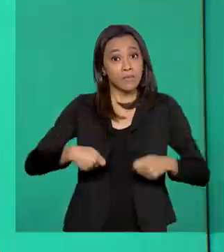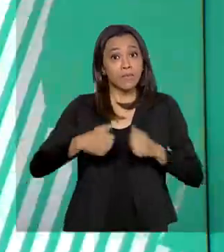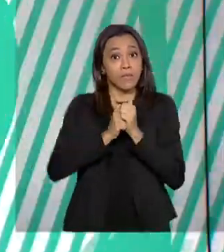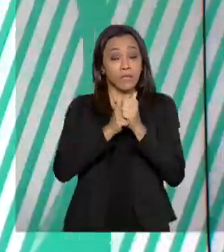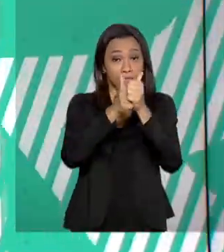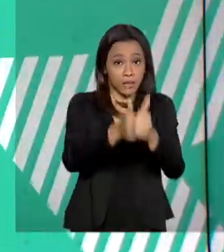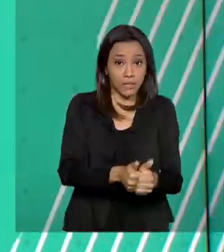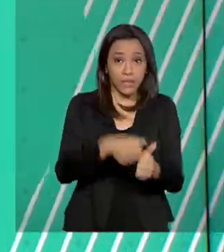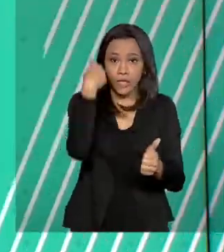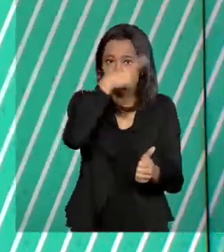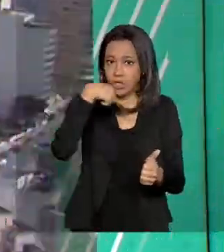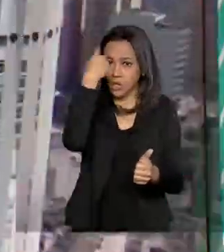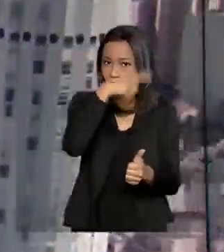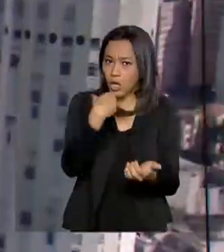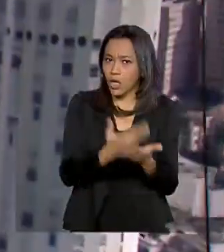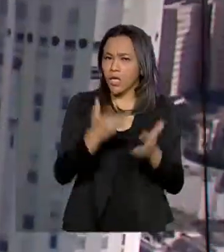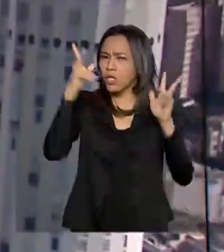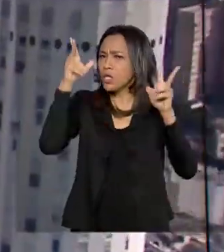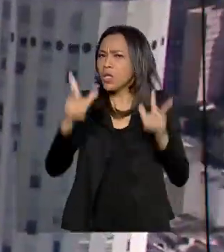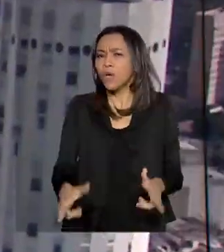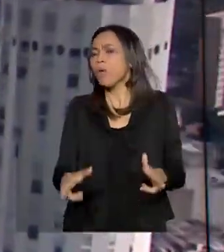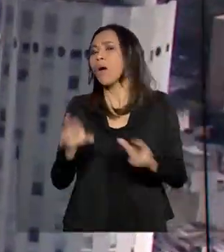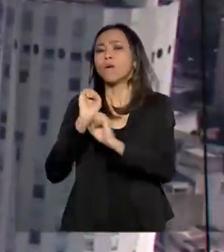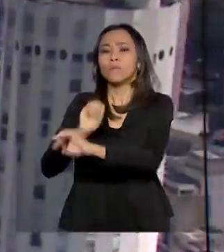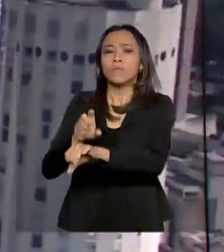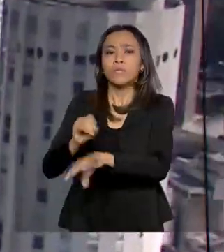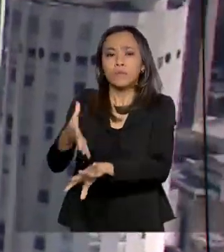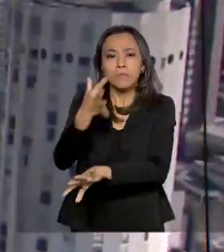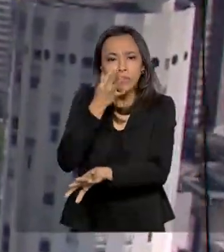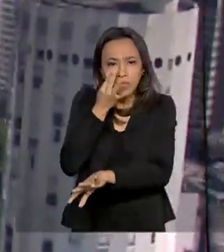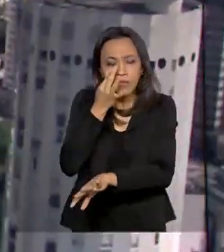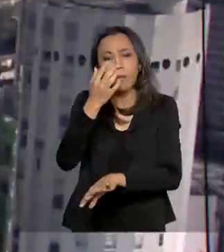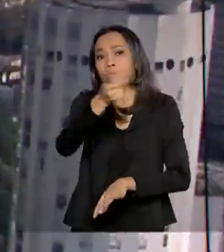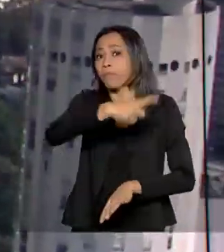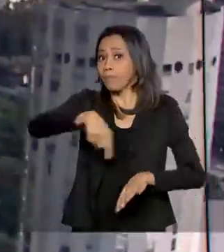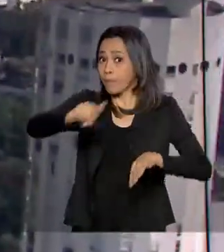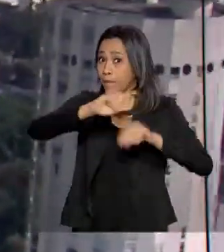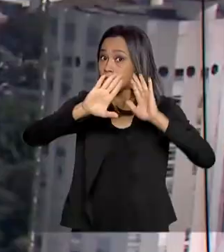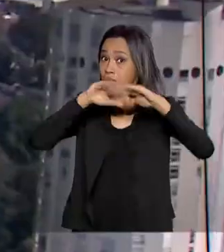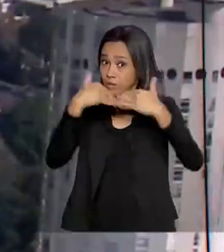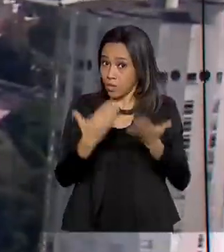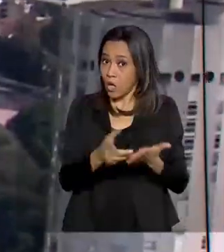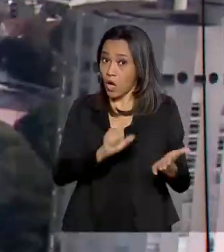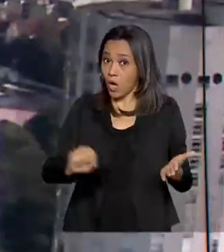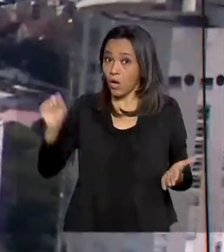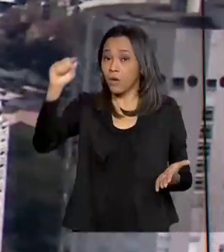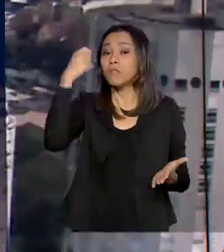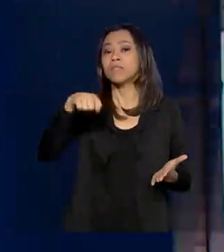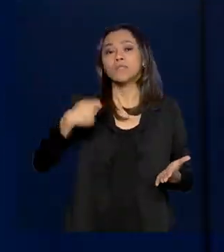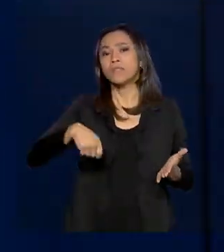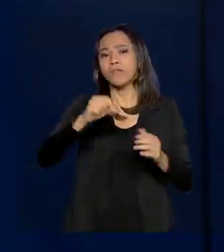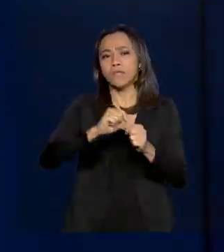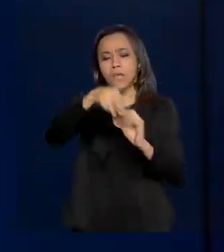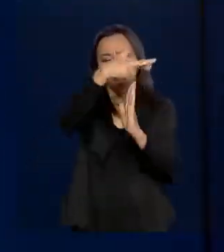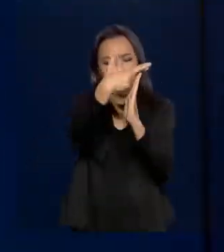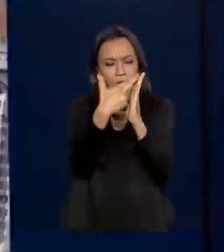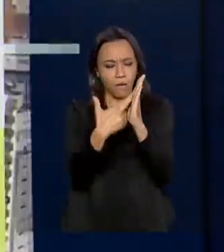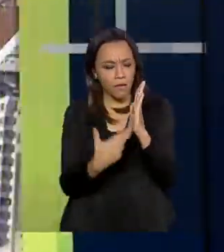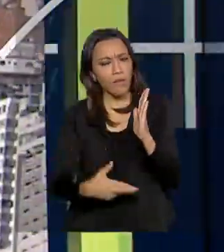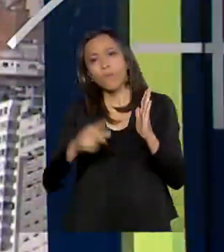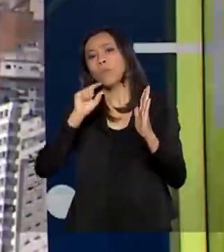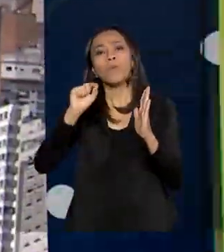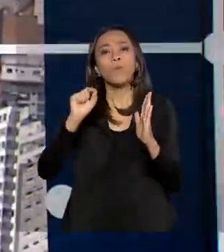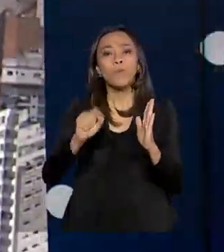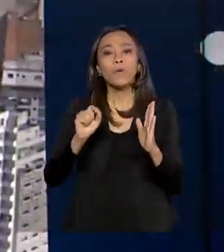aos mesmos critérios das aulas presenciais. As escolas também precisam fazer um relatório das aulas com a autenticação